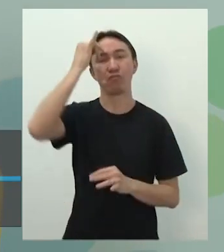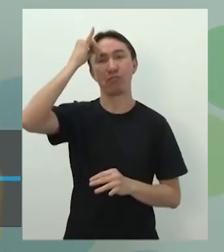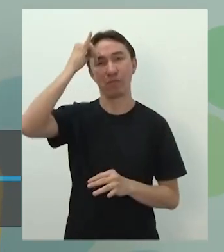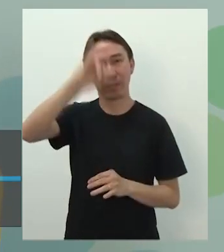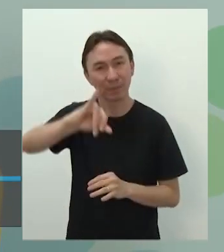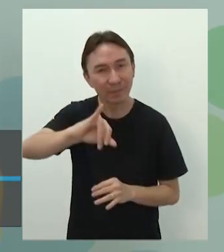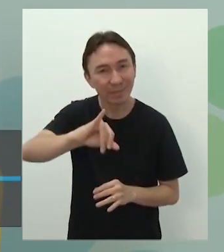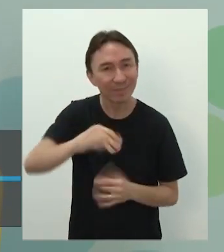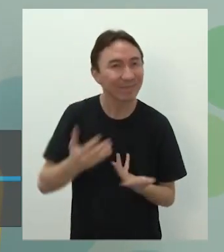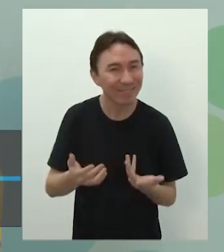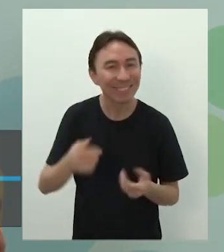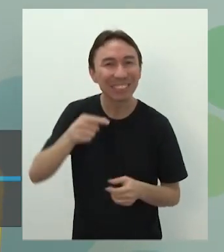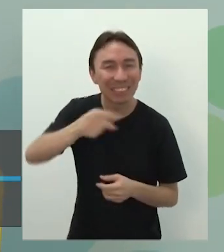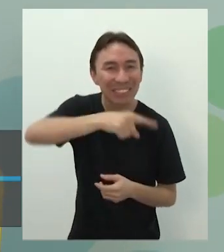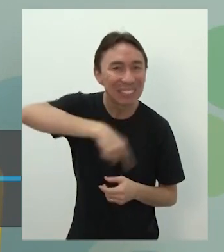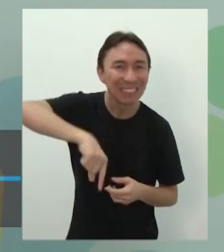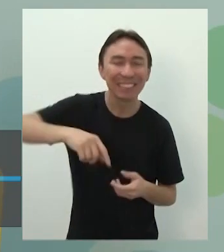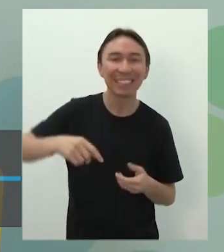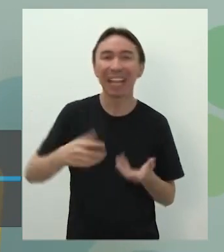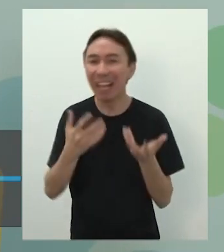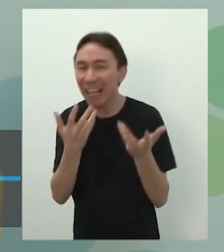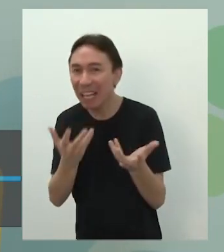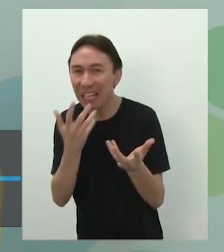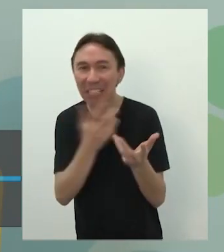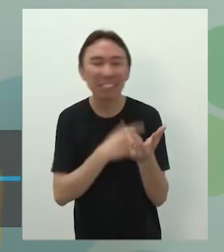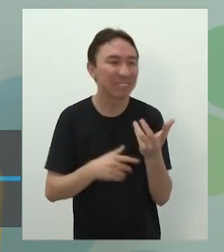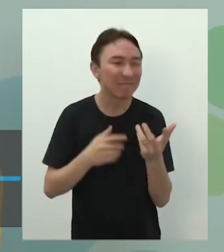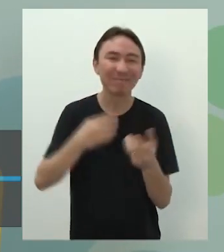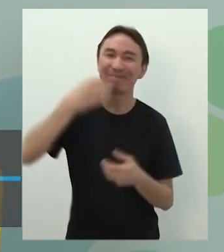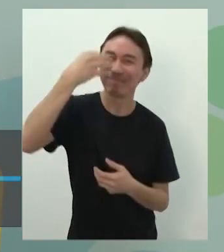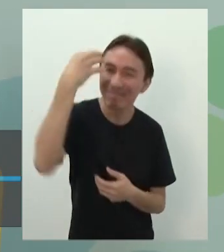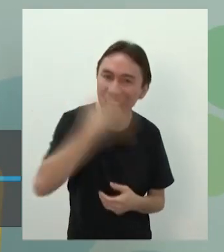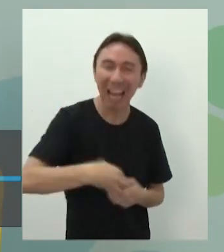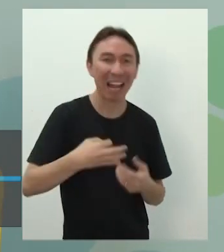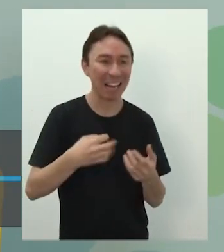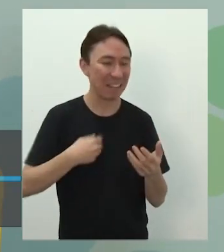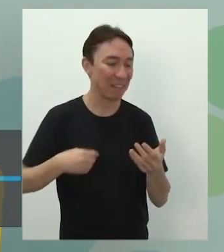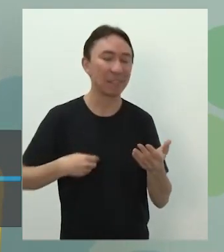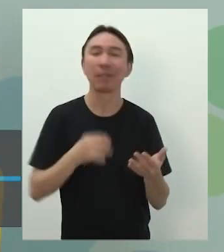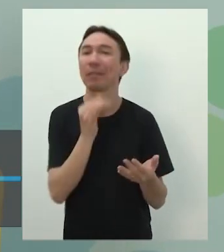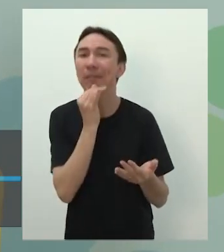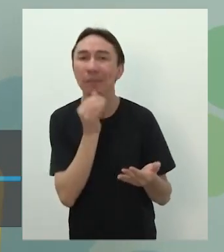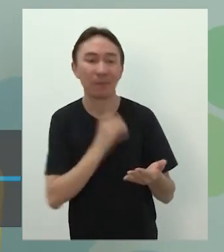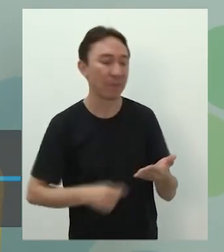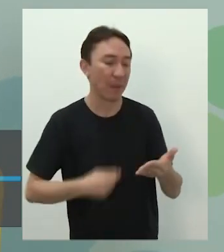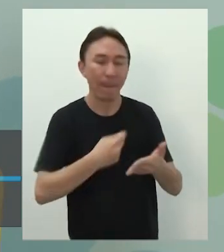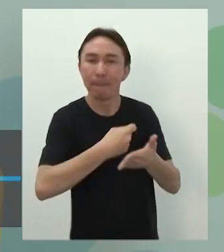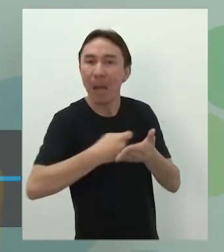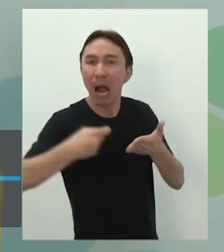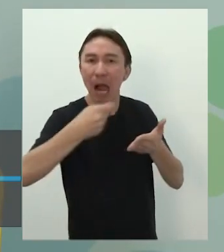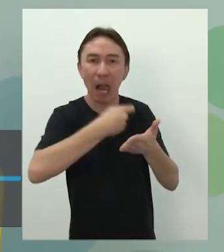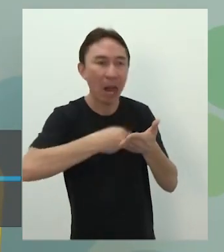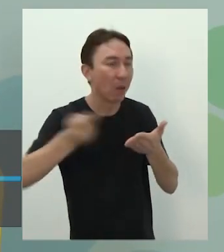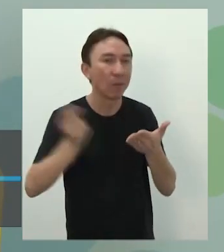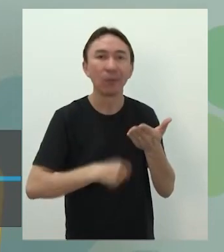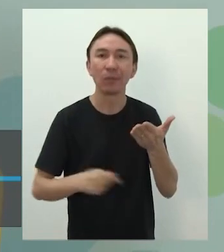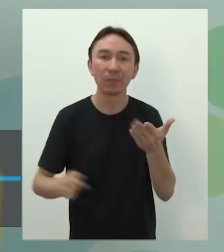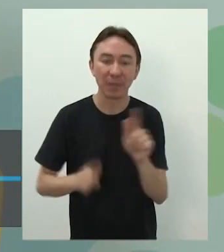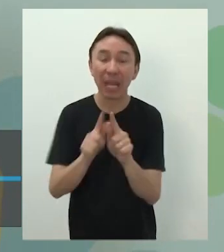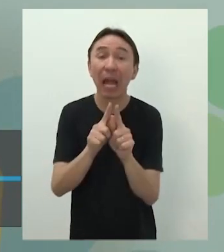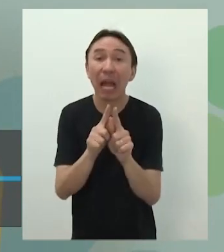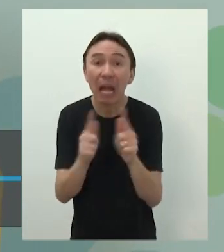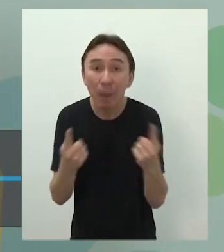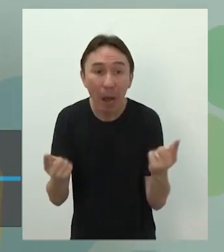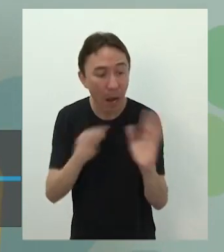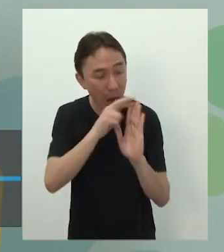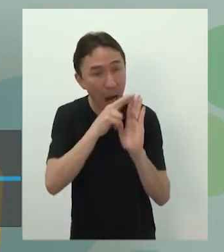em sempre acertar quanto a escrita formal ali, as regras gramaticais, apresentar a norma padrão no